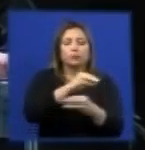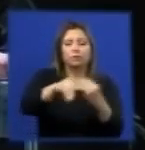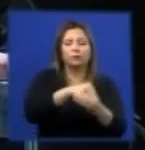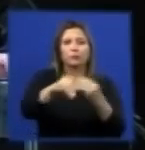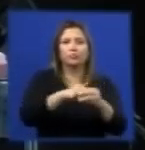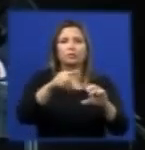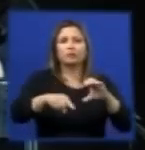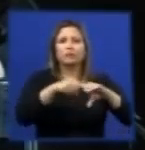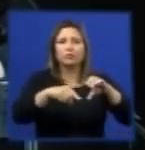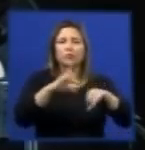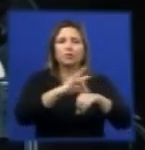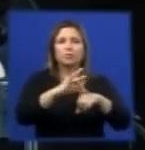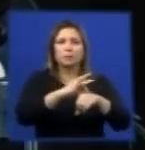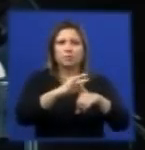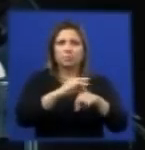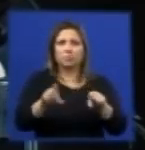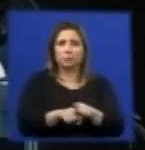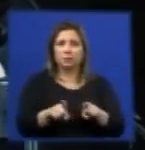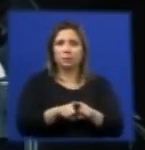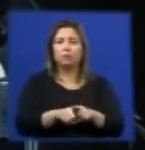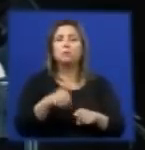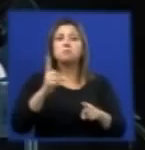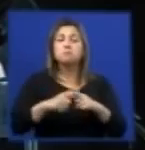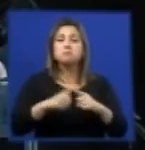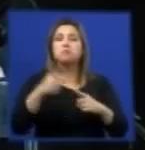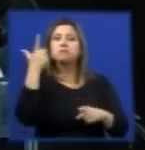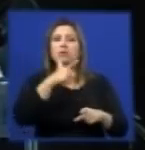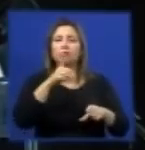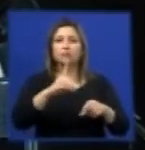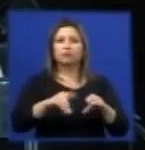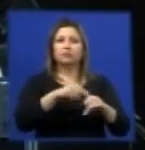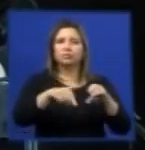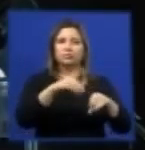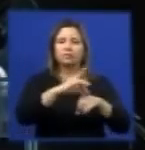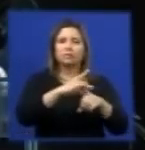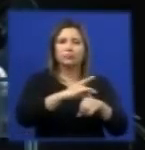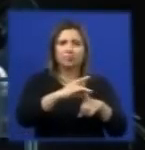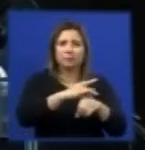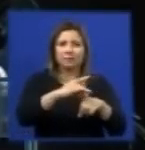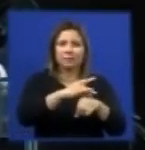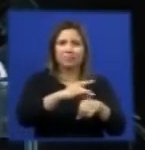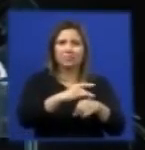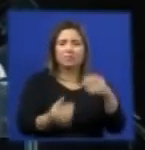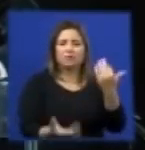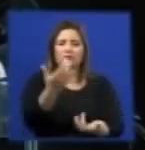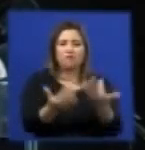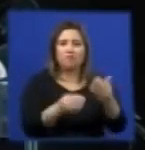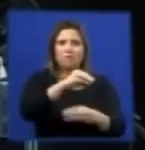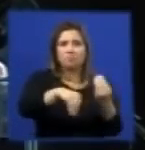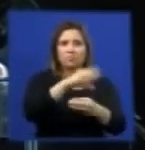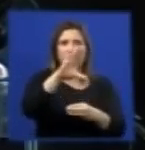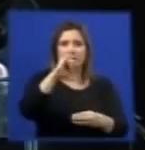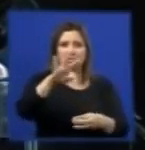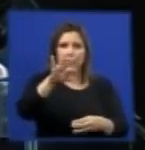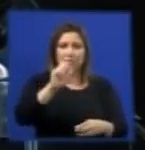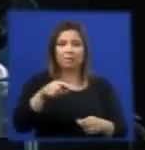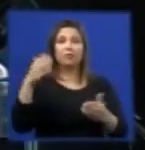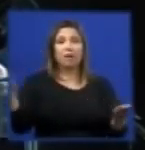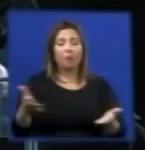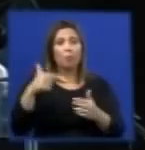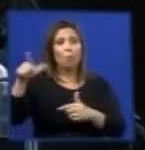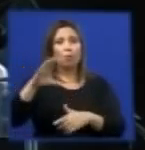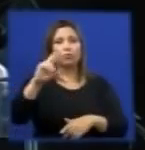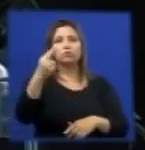Diferente do cimento onde o pneu pode ser inserido inteiro, aqui ele precisa ser picado, ele precisa ser reduzido a pedaços